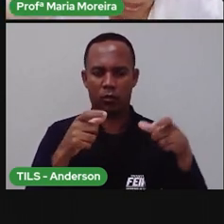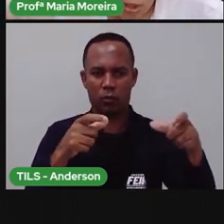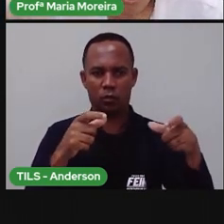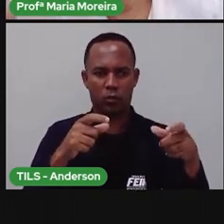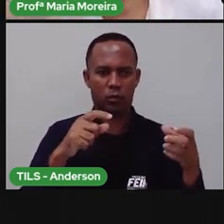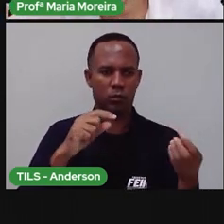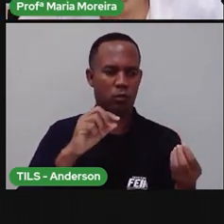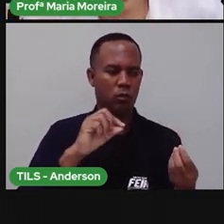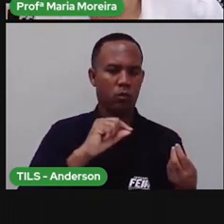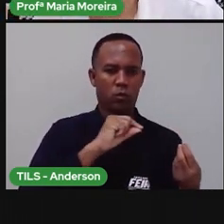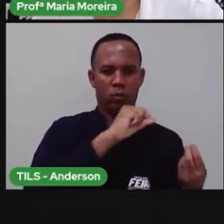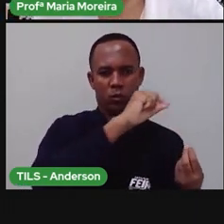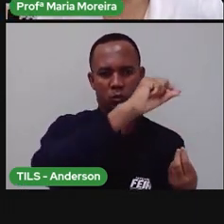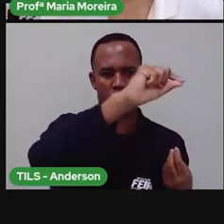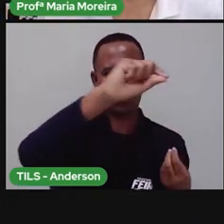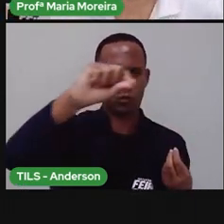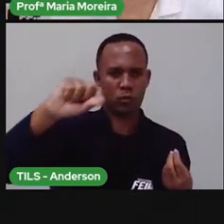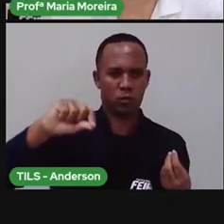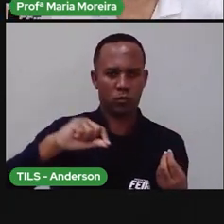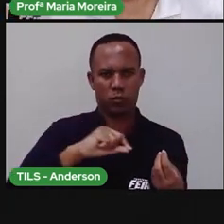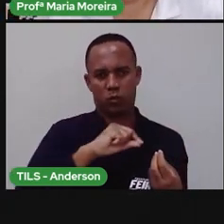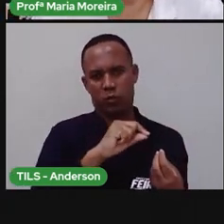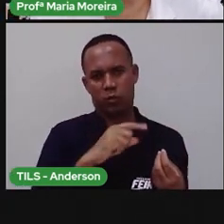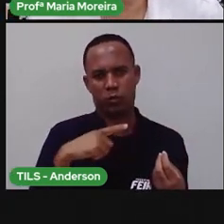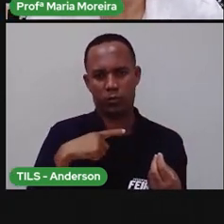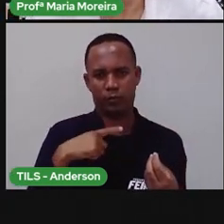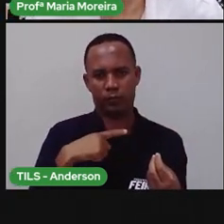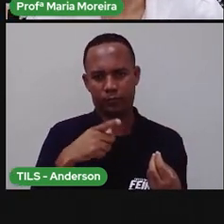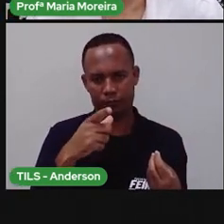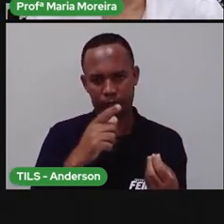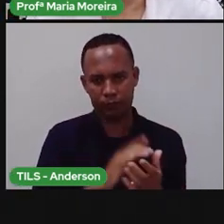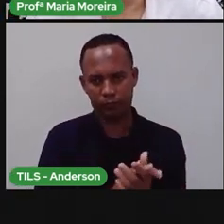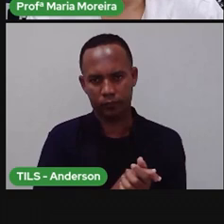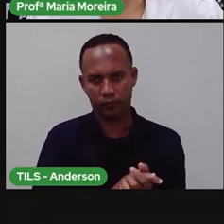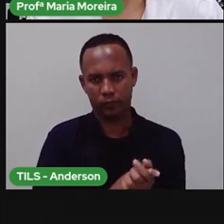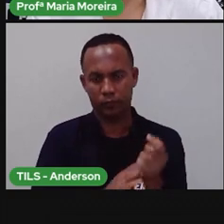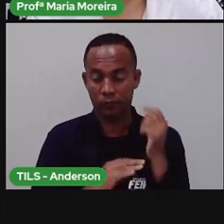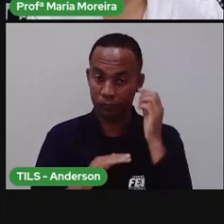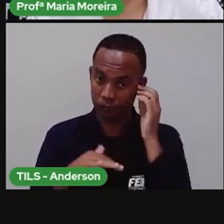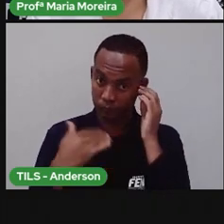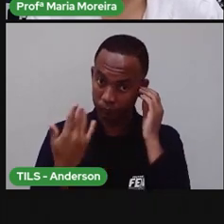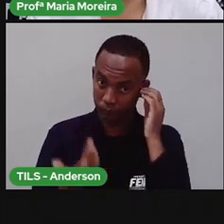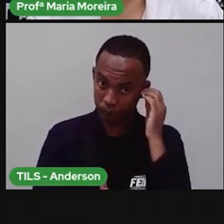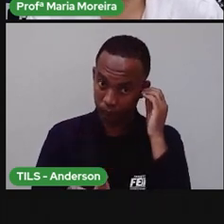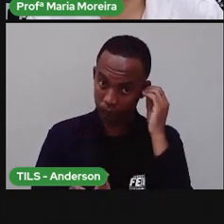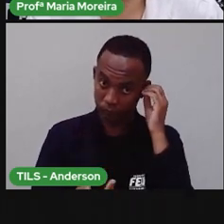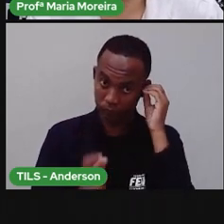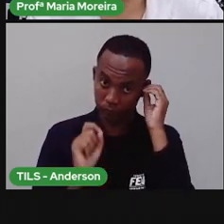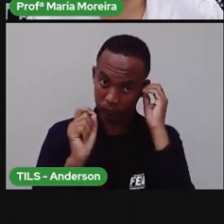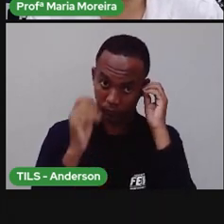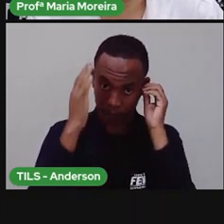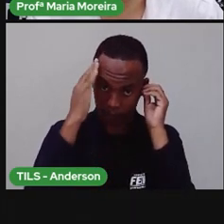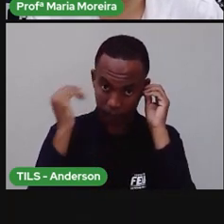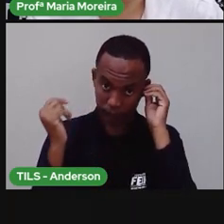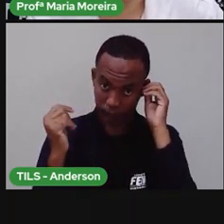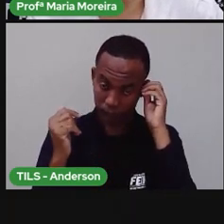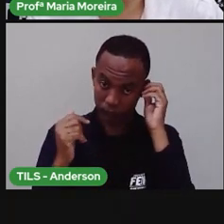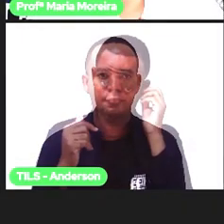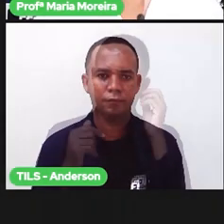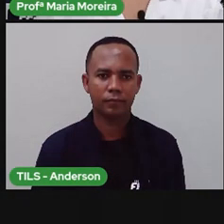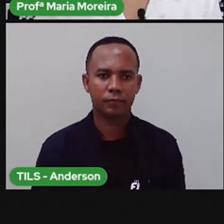circunferência que aparece aí na imagem. Certo? Bom, e o que é que sabemos sobre esse movimento de